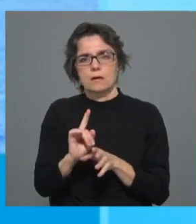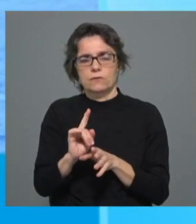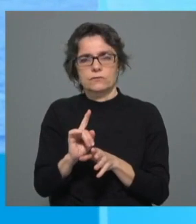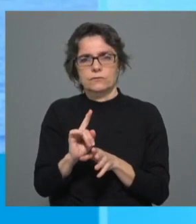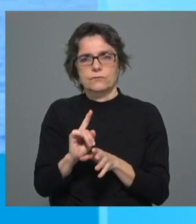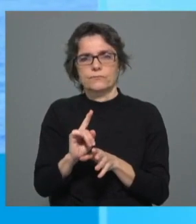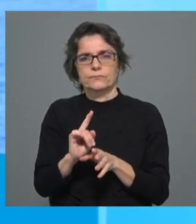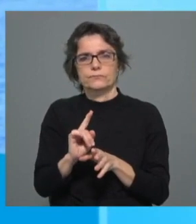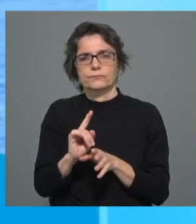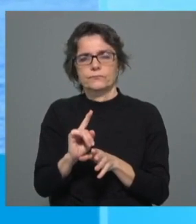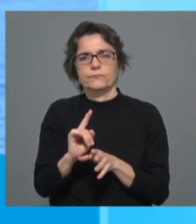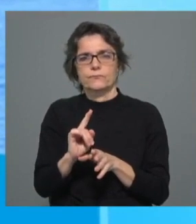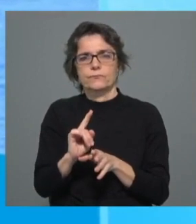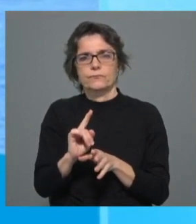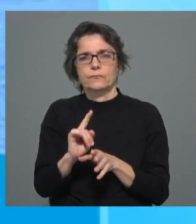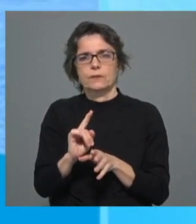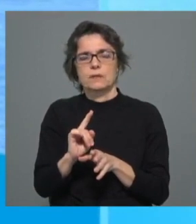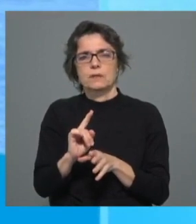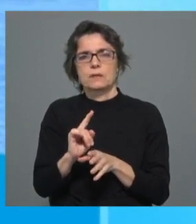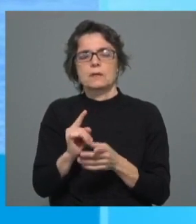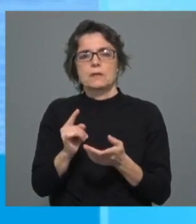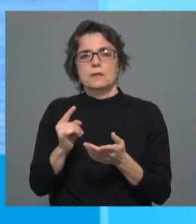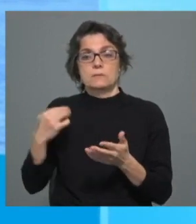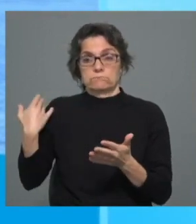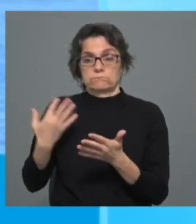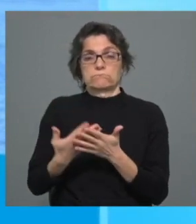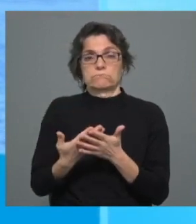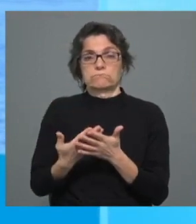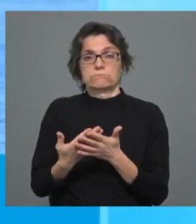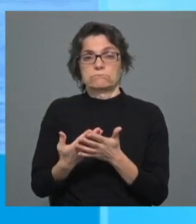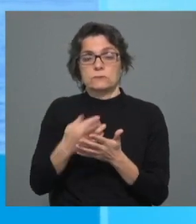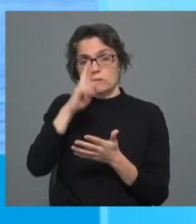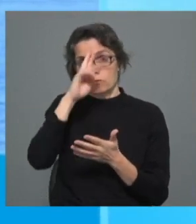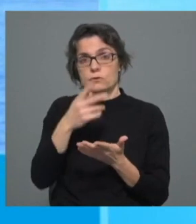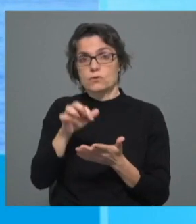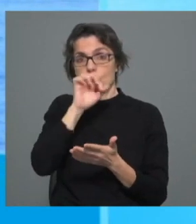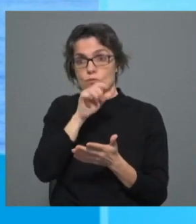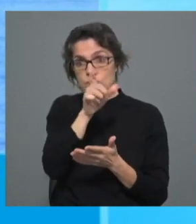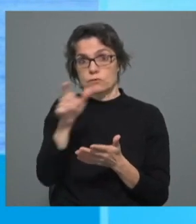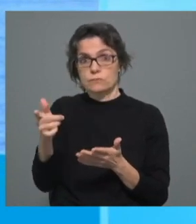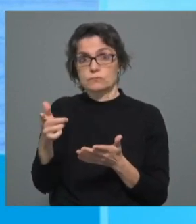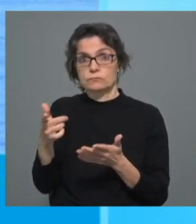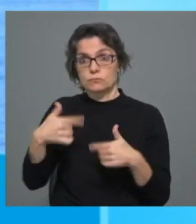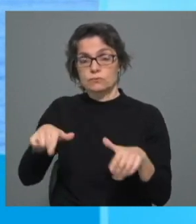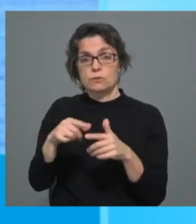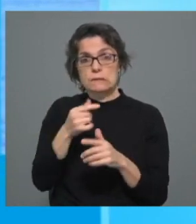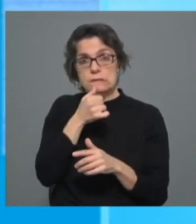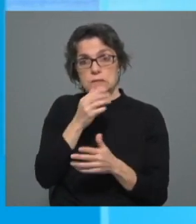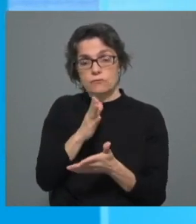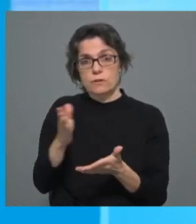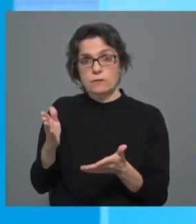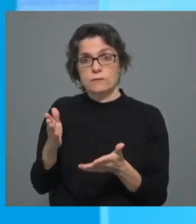aliás, nestes esforços últimos que os bispos fizeram, mas talvez fosse útil rever